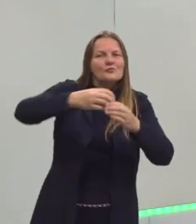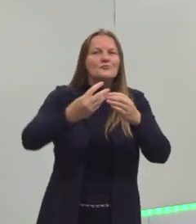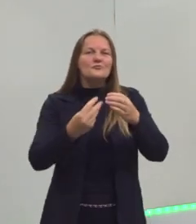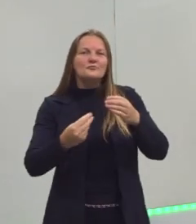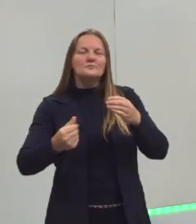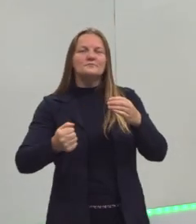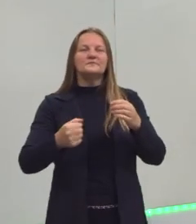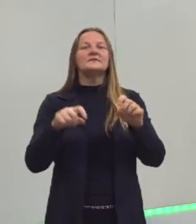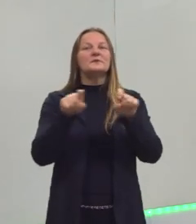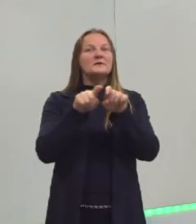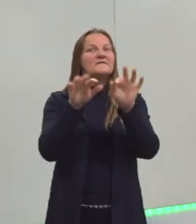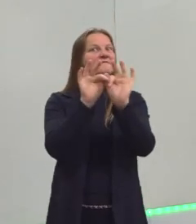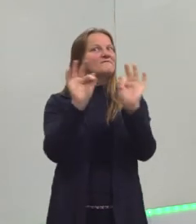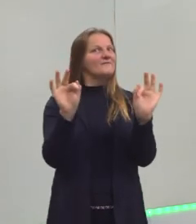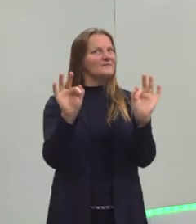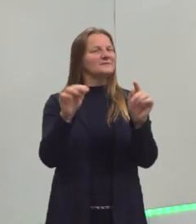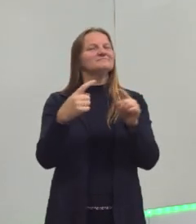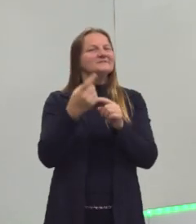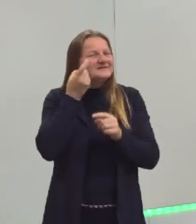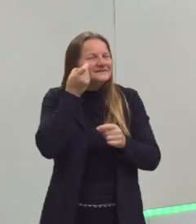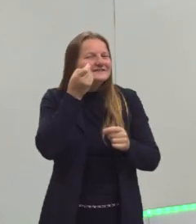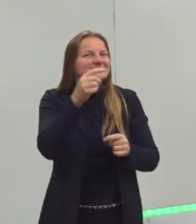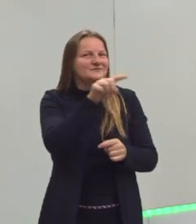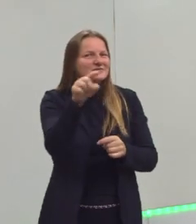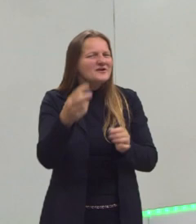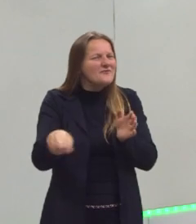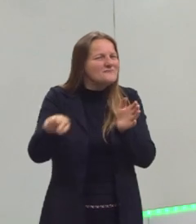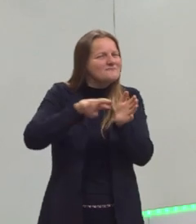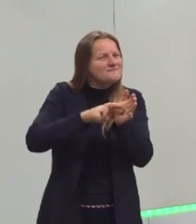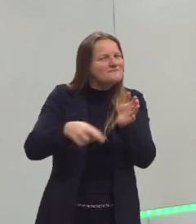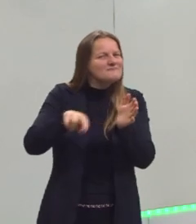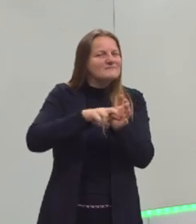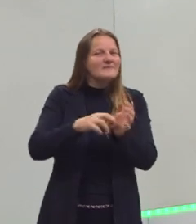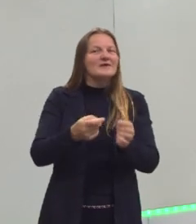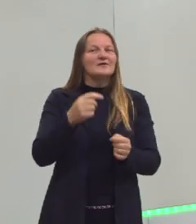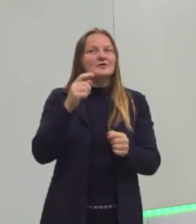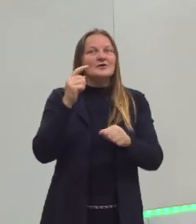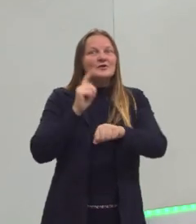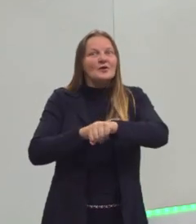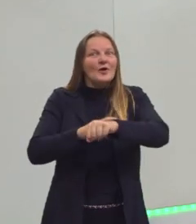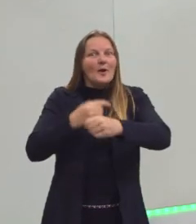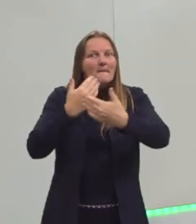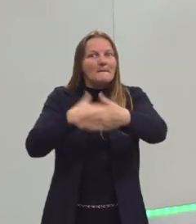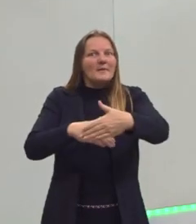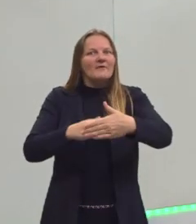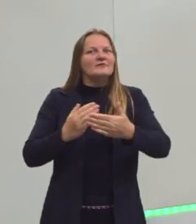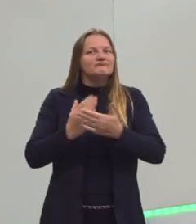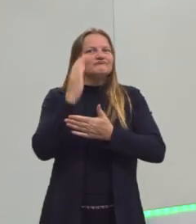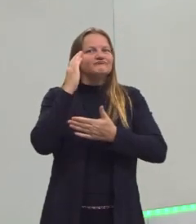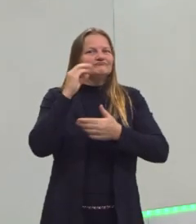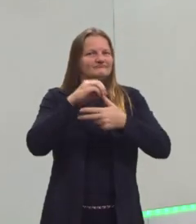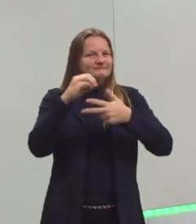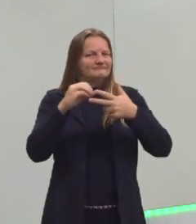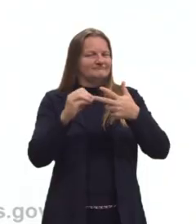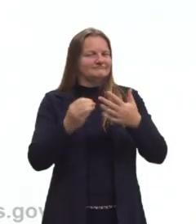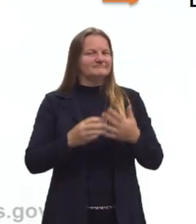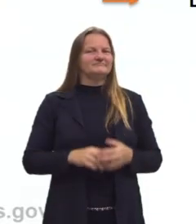formulazinhas que é interessante vocês darem uma revisada para conseguir desenvolver essas questões do Enem.